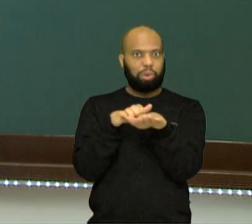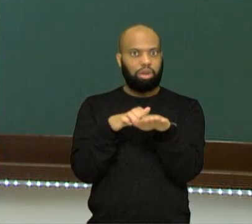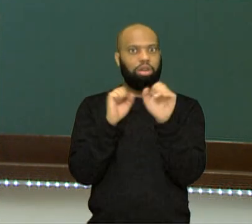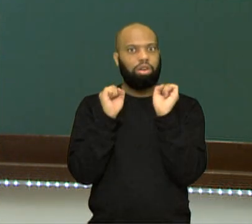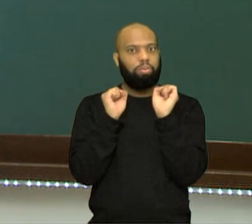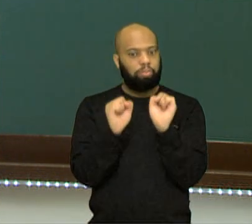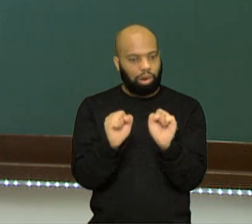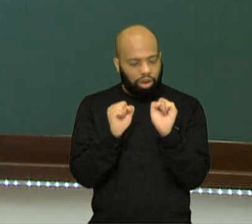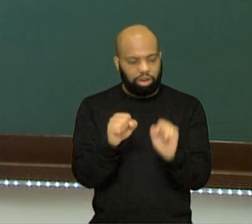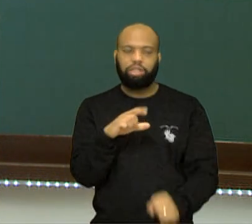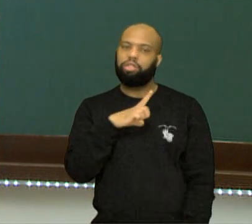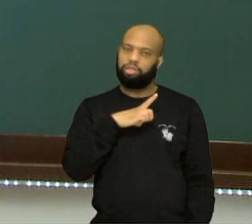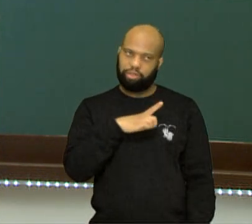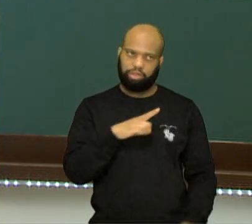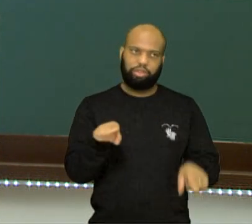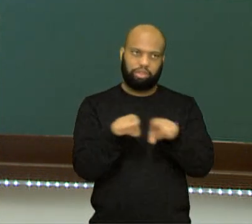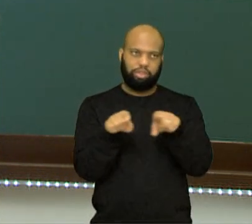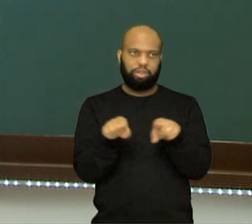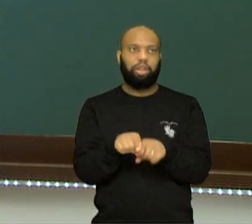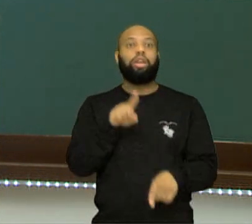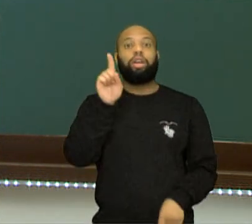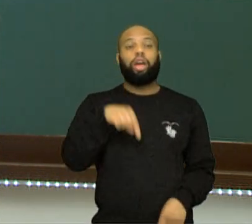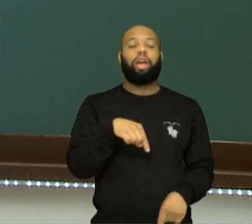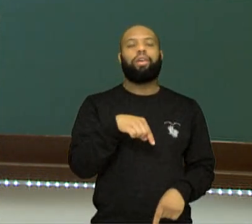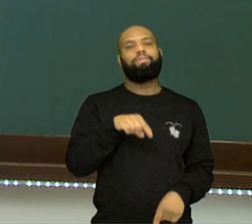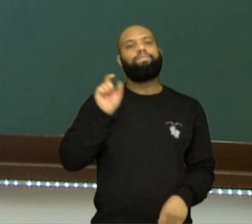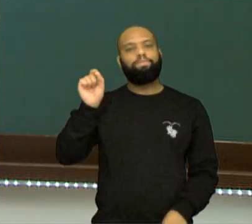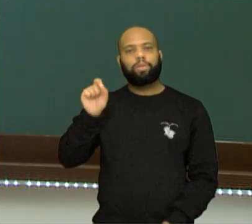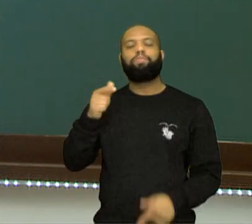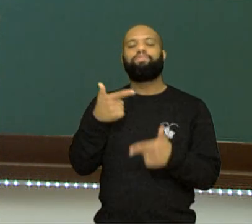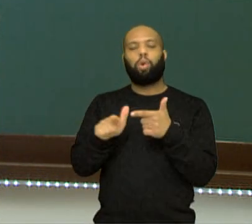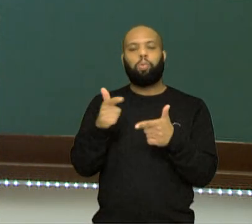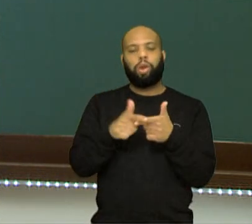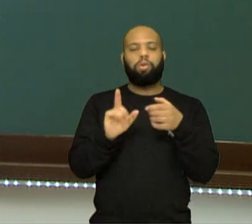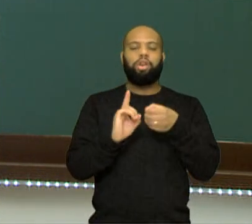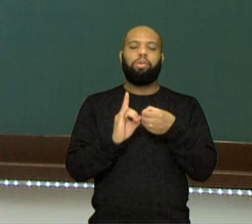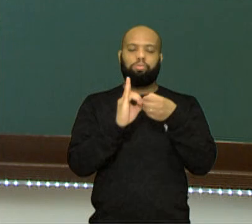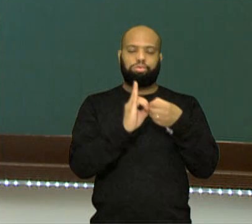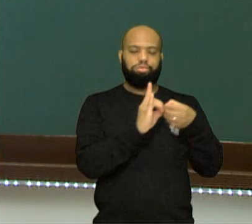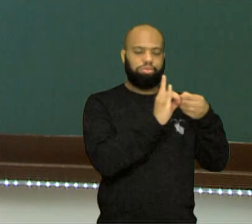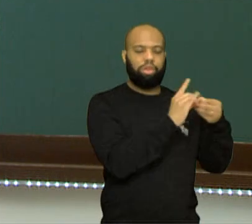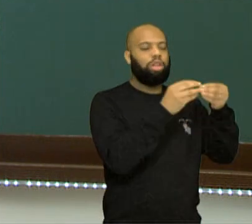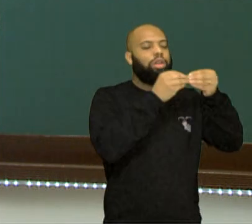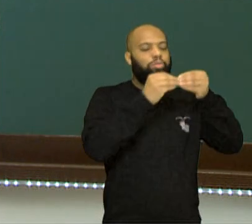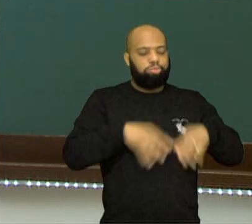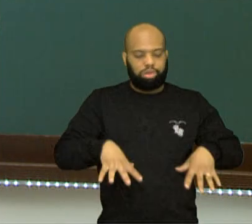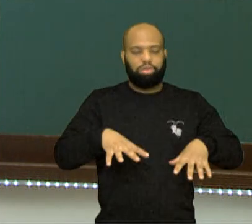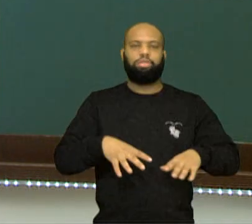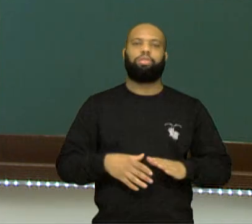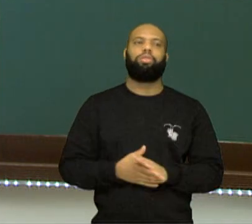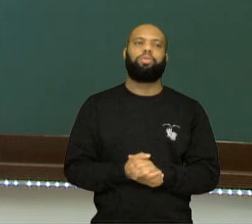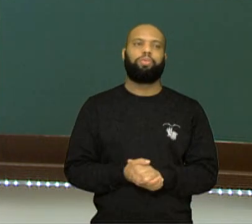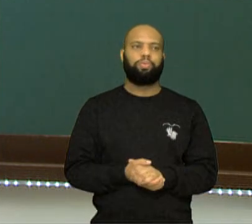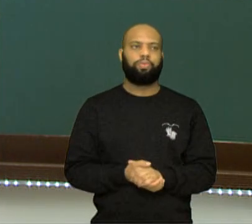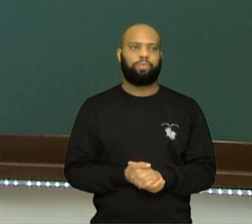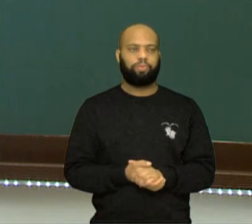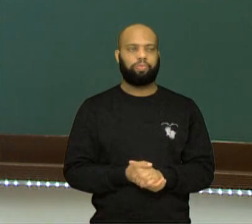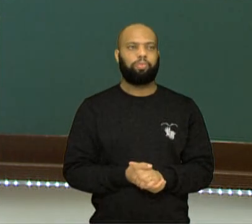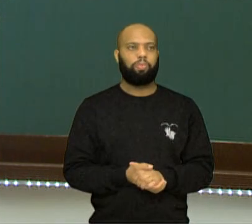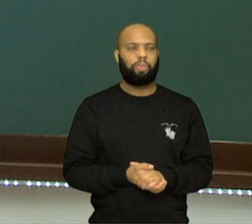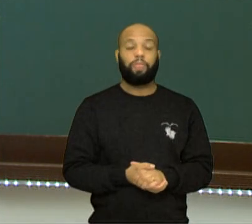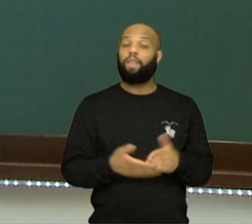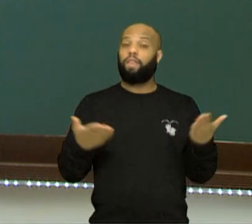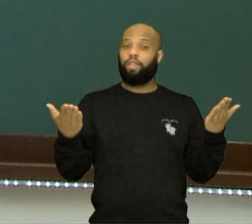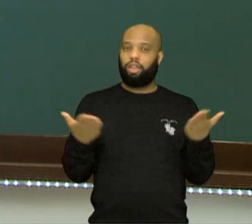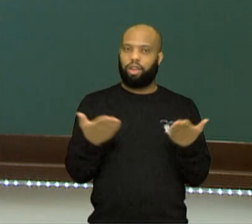consequências ali acidentes. Então é outra situação do espaço urbano que prejudica a vida nesse espaço urbano, né? Importante a gente